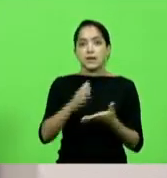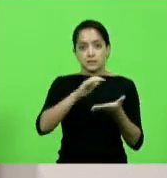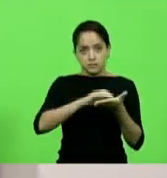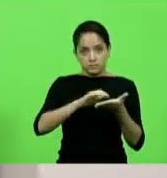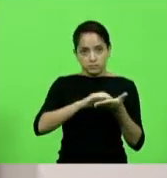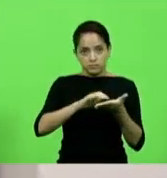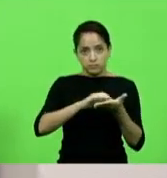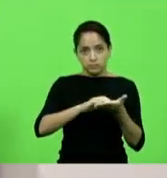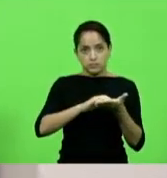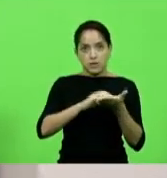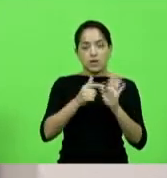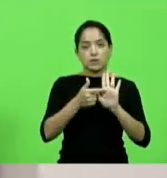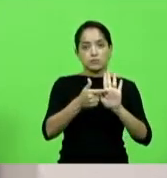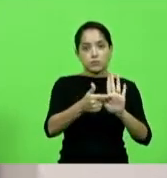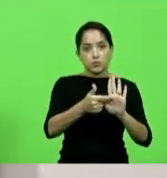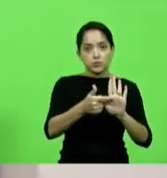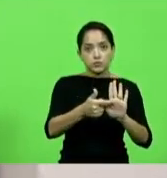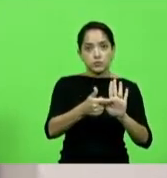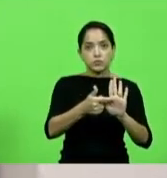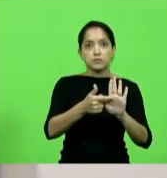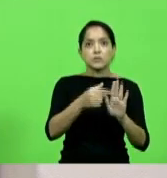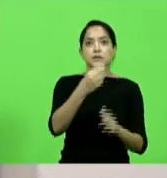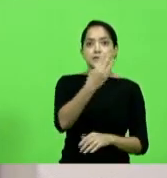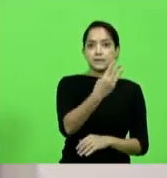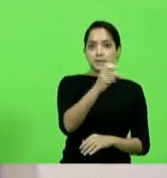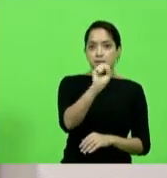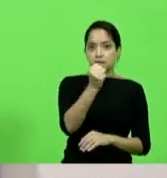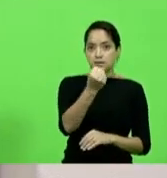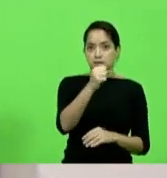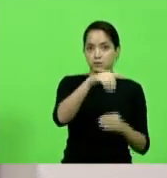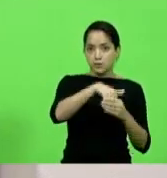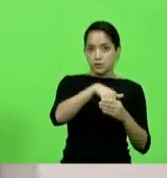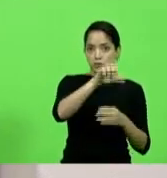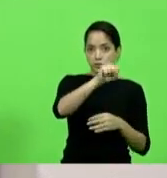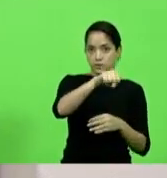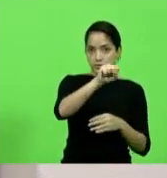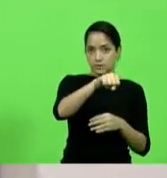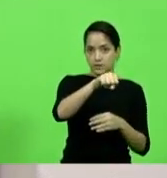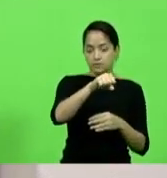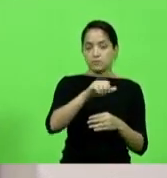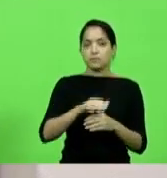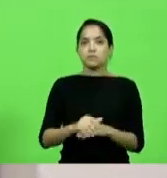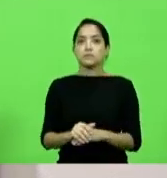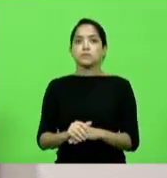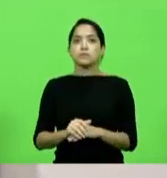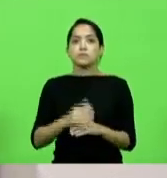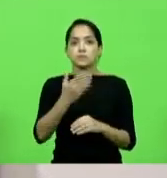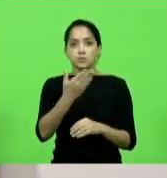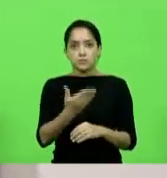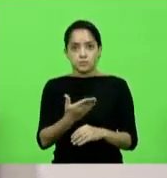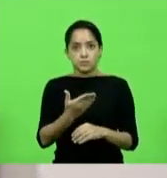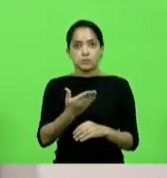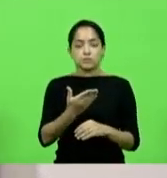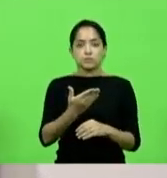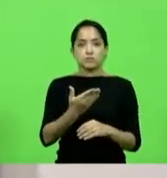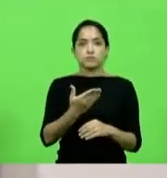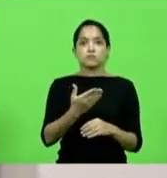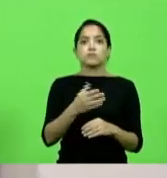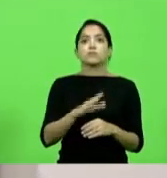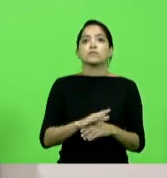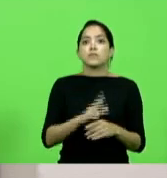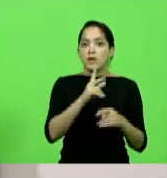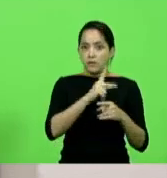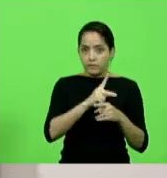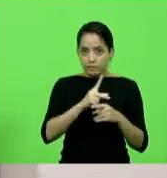declarou o seguinte resultado. 38 votos sim. A seguir, o senhor presidente declarou eleito por